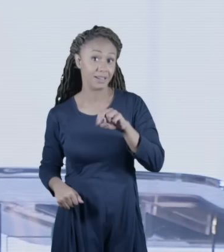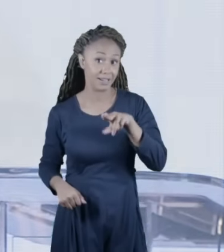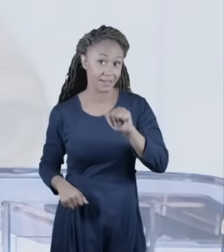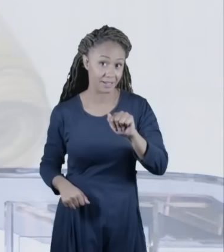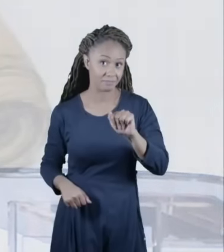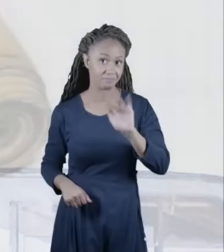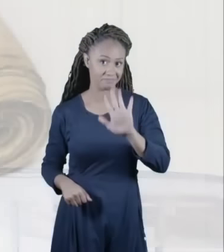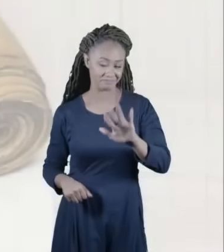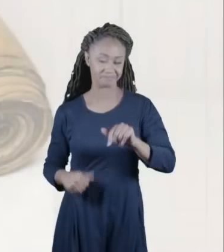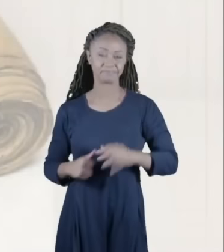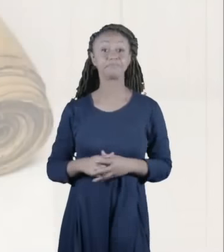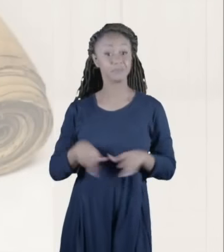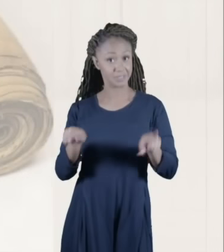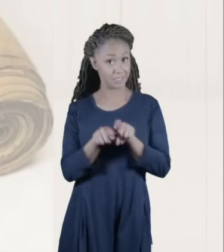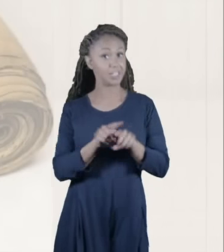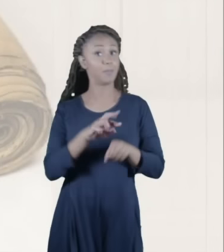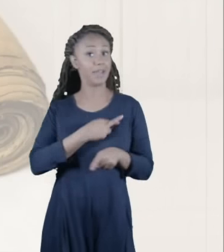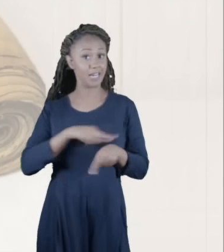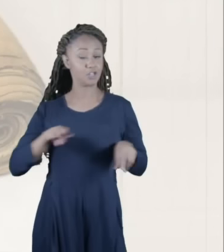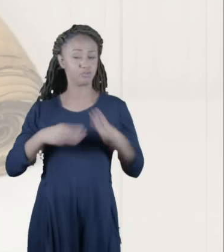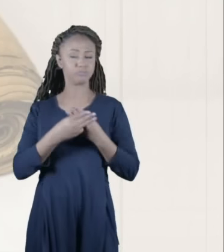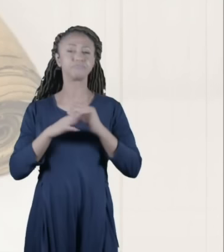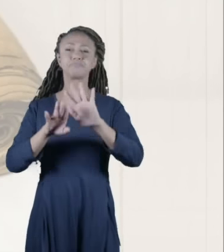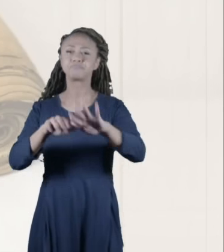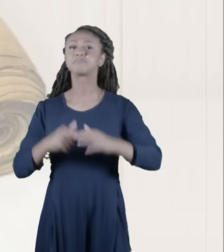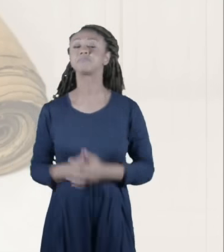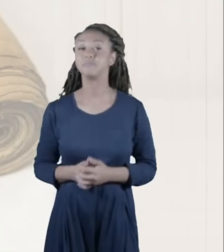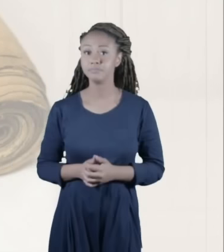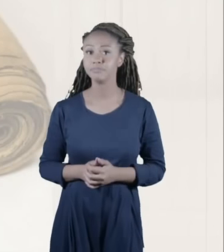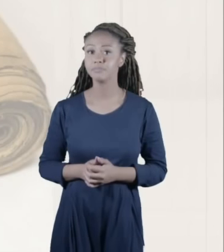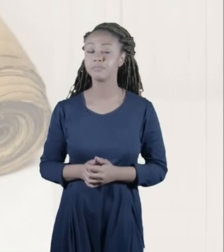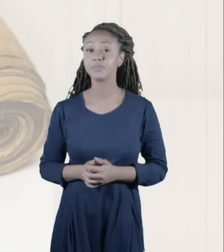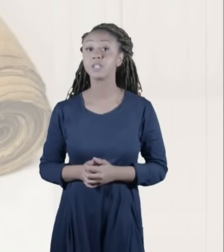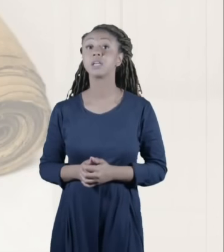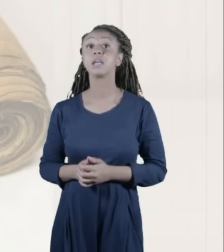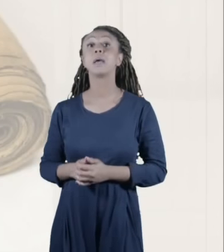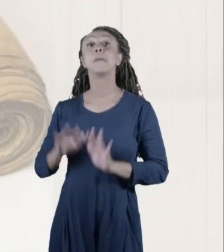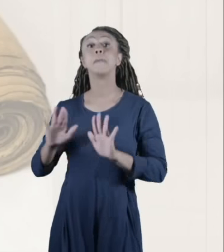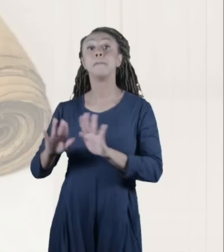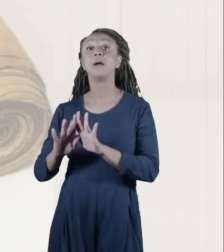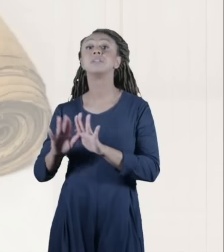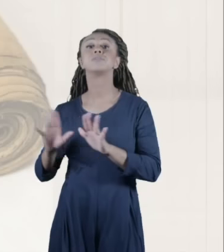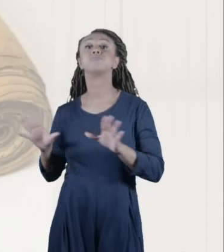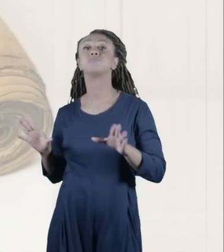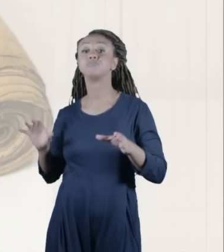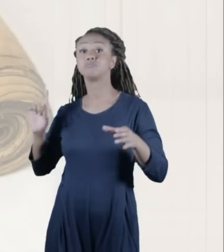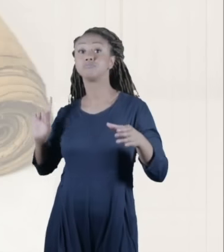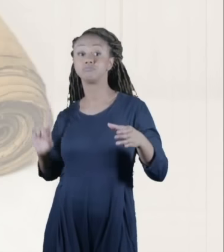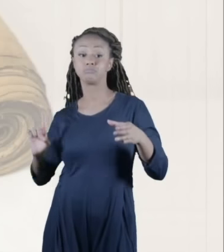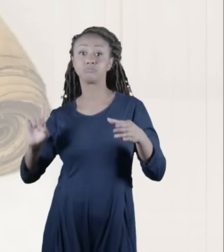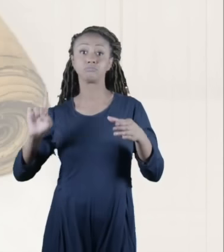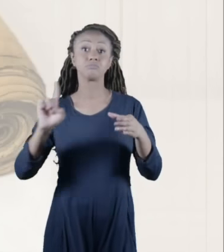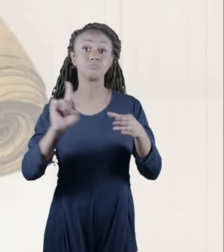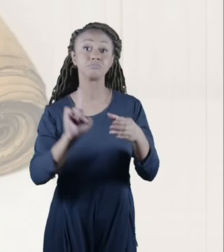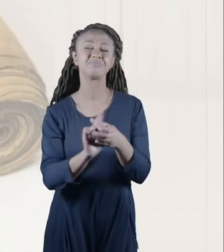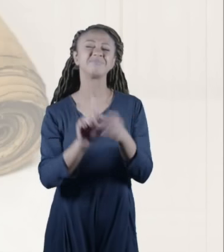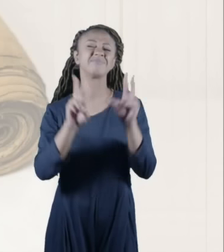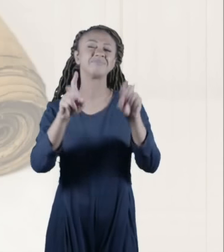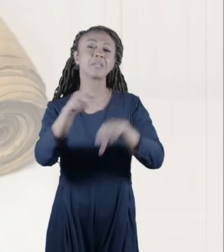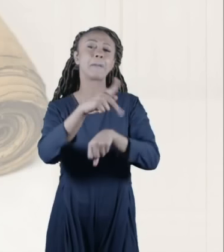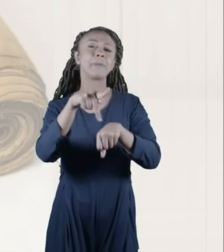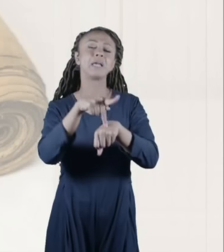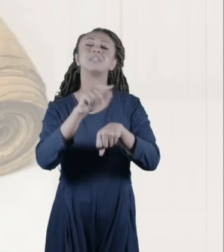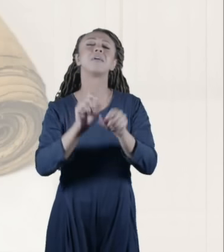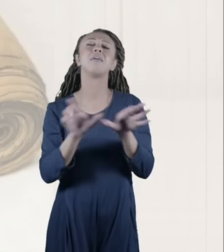pátria quem é a sua pátria? os judeus o povo de Israel e chegando a sua pátria ensinava-os